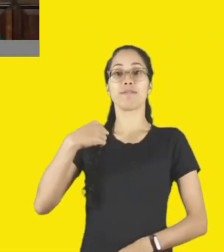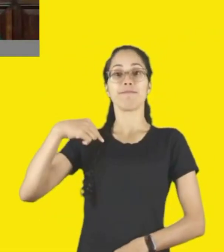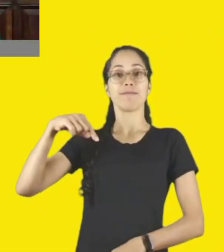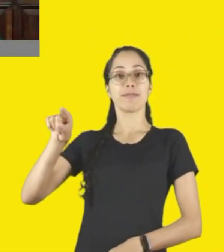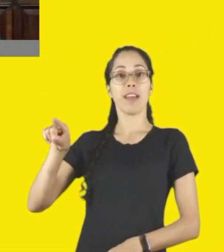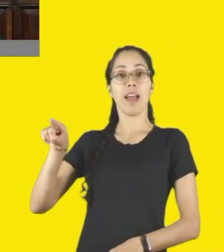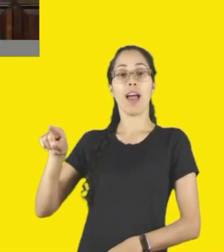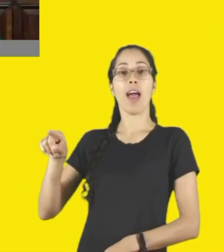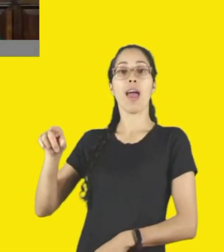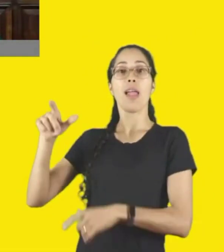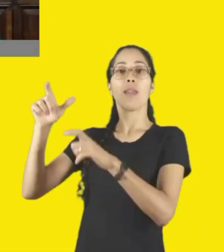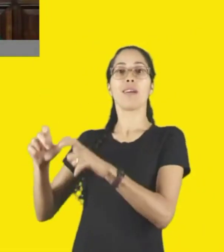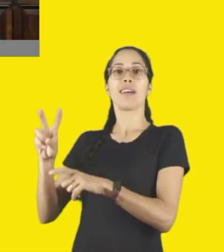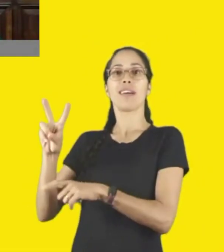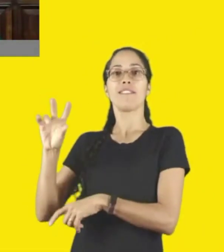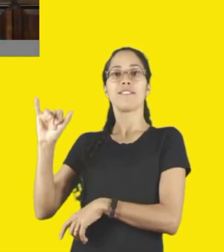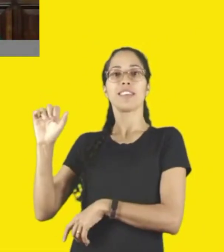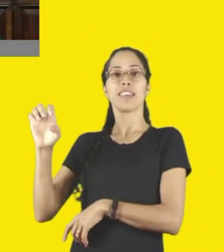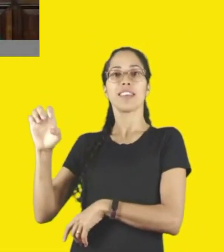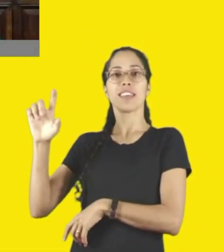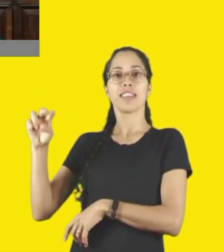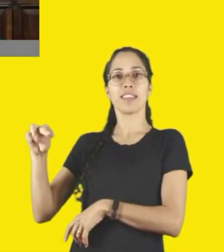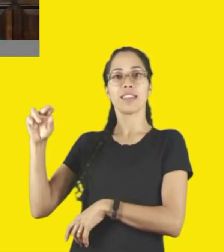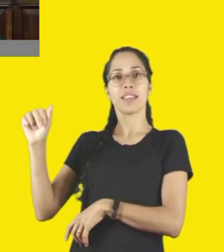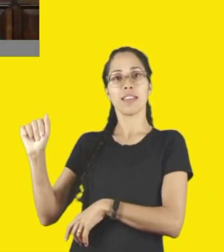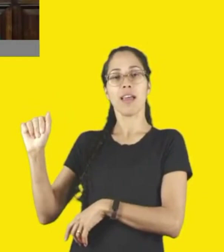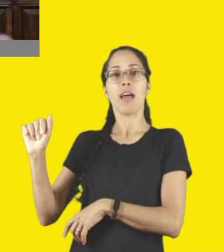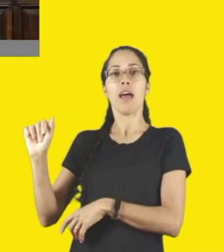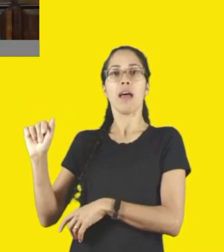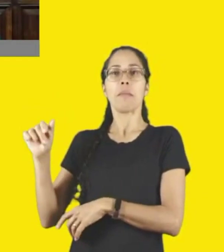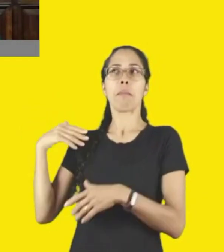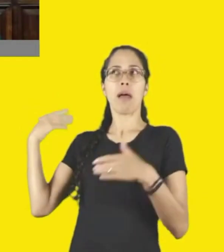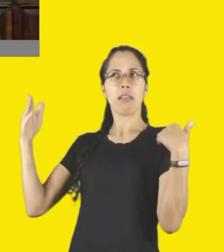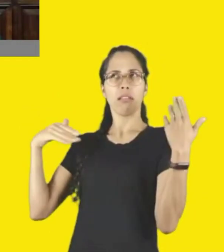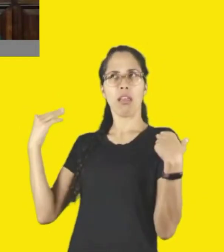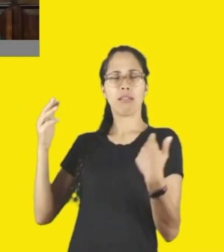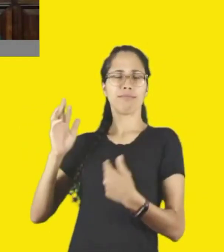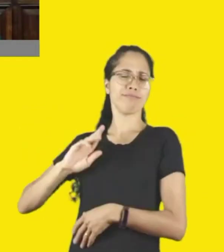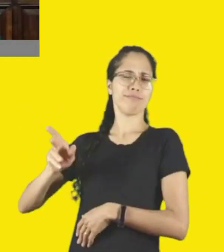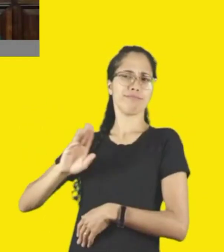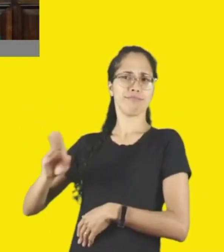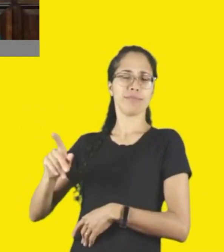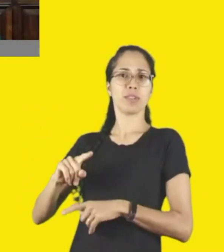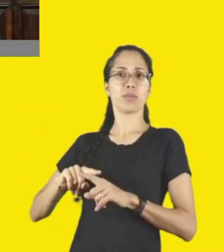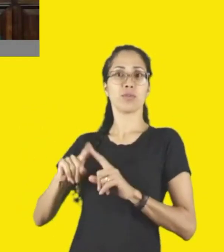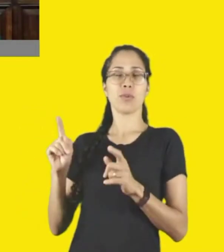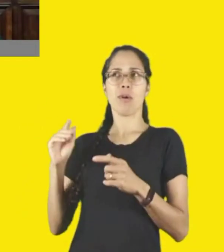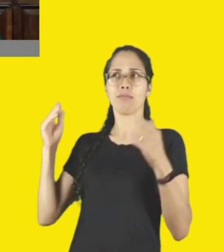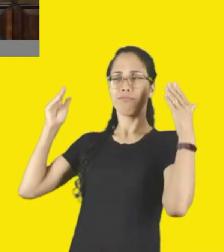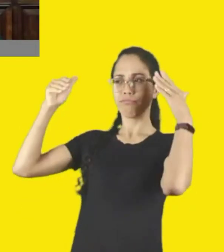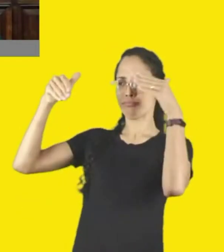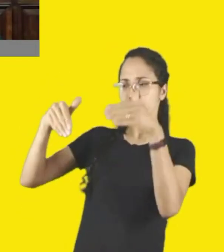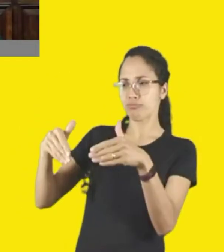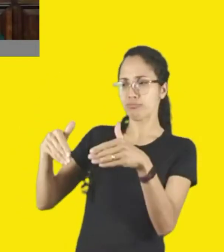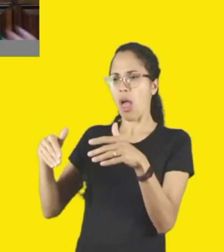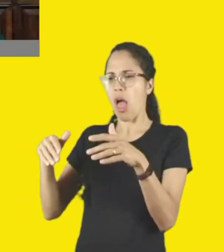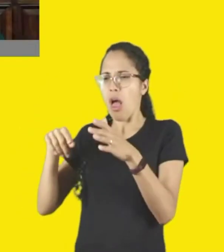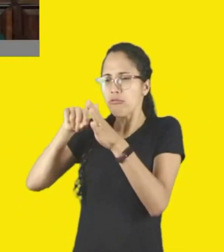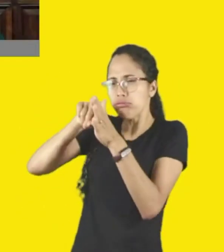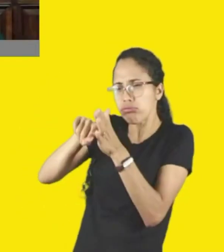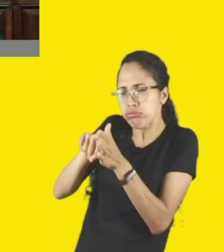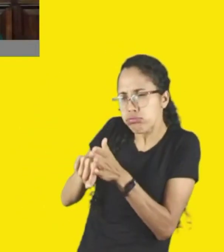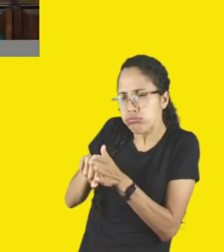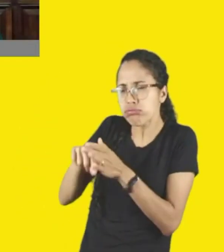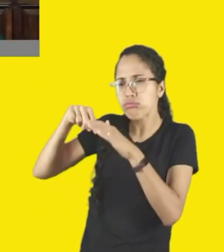esses meninos faziam uma imersão ali, era uma transformação, a gente brinca, ia tudo casulo, voltava tudo borboleta, porque eu